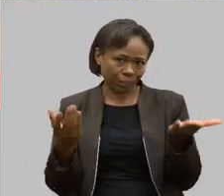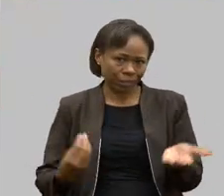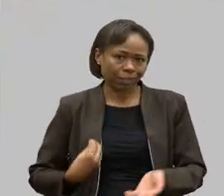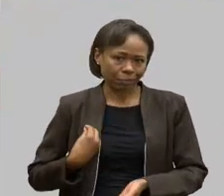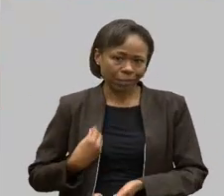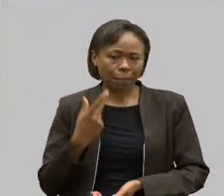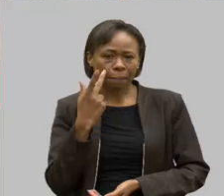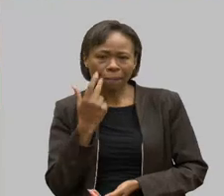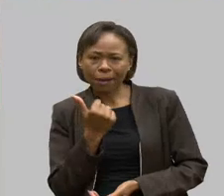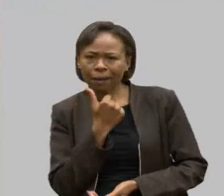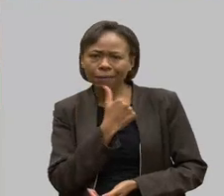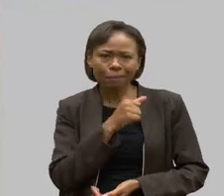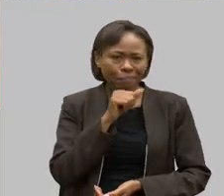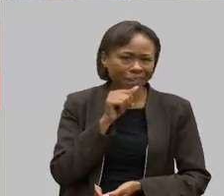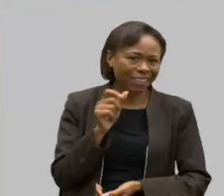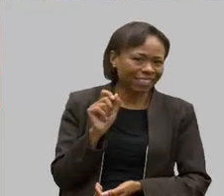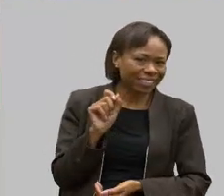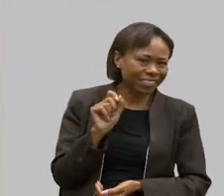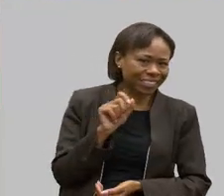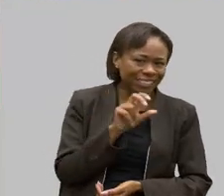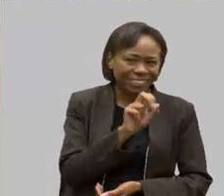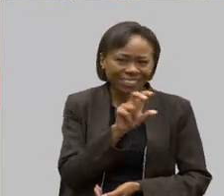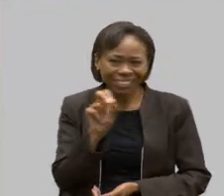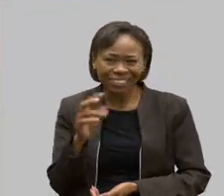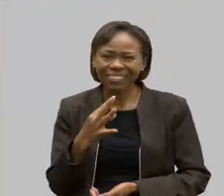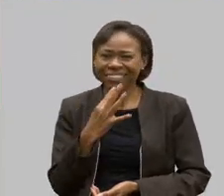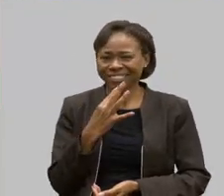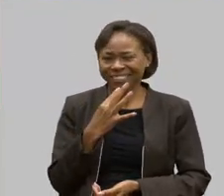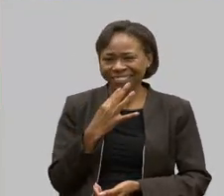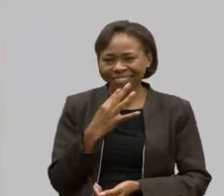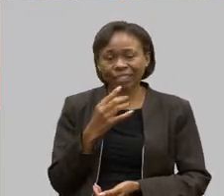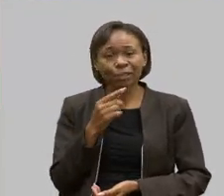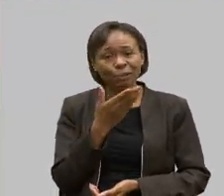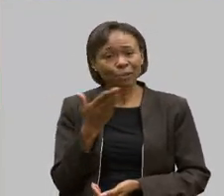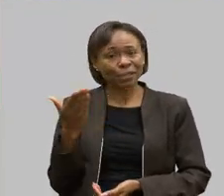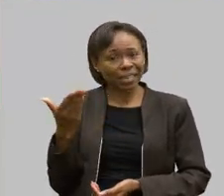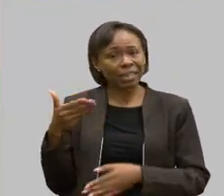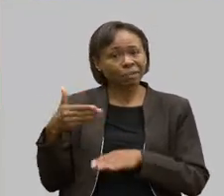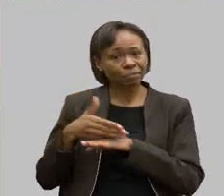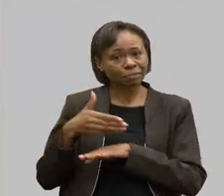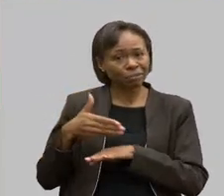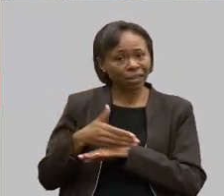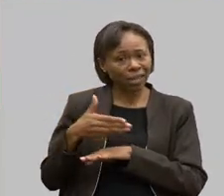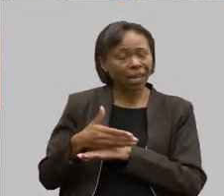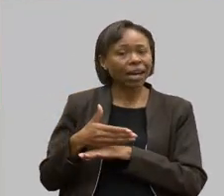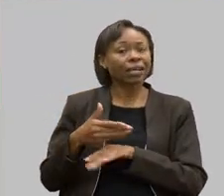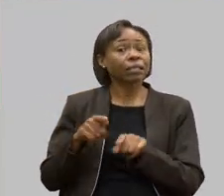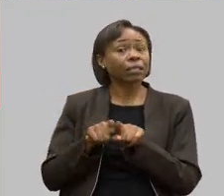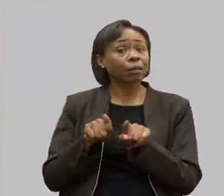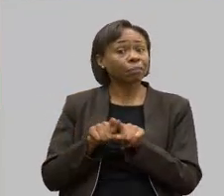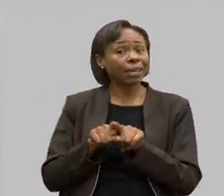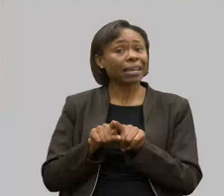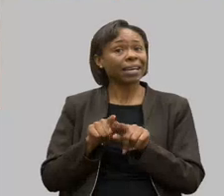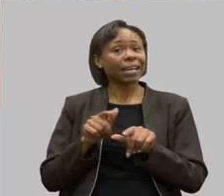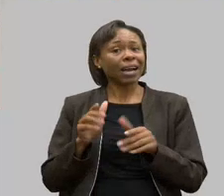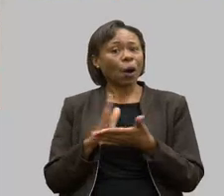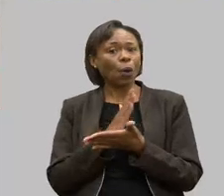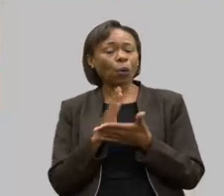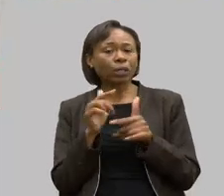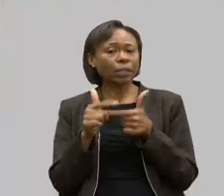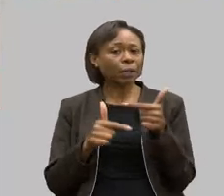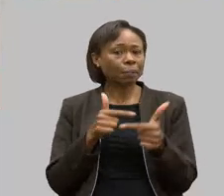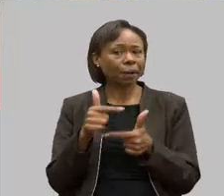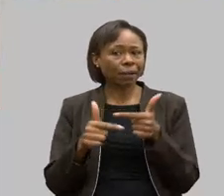estou reconhecendo várias mães, nossos usuários também trabalhando aqui na Assembleia agora, estamos com cinco